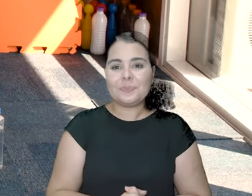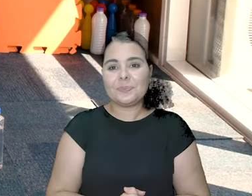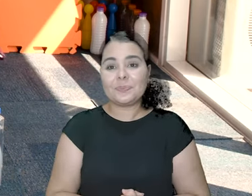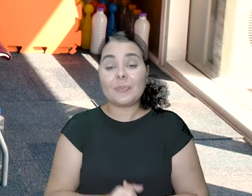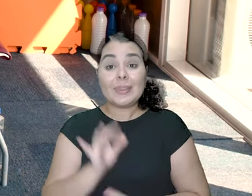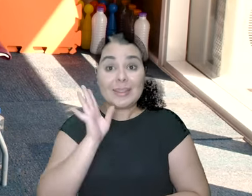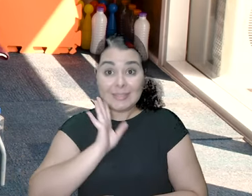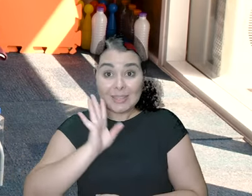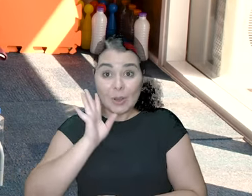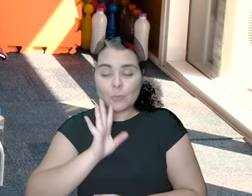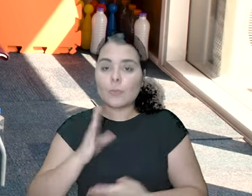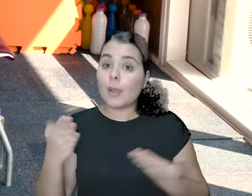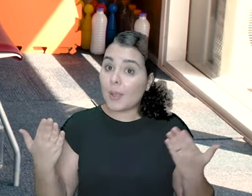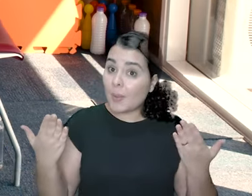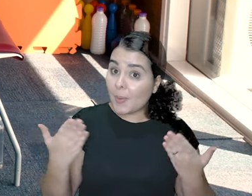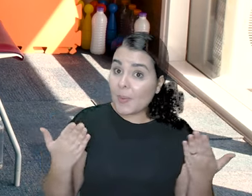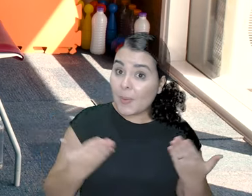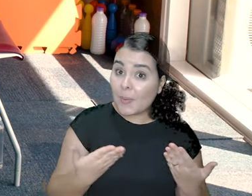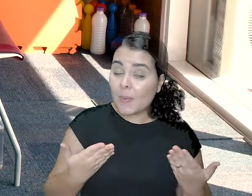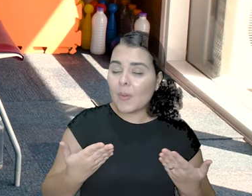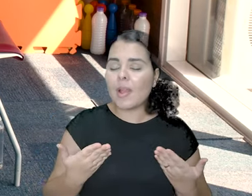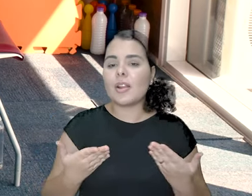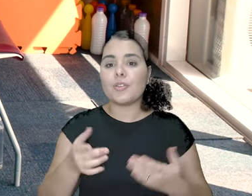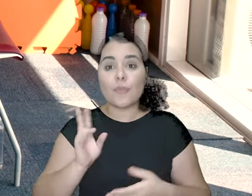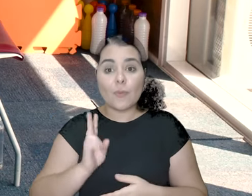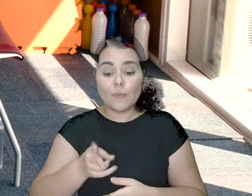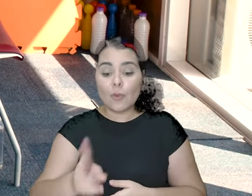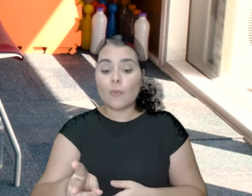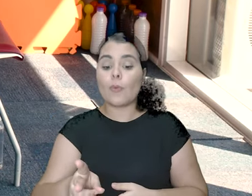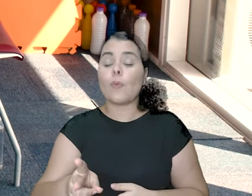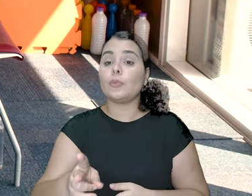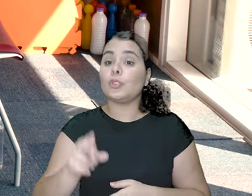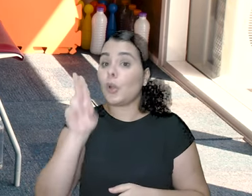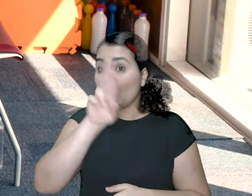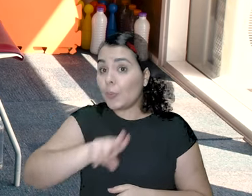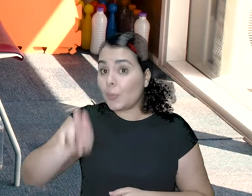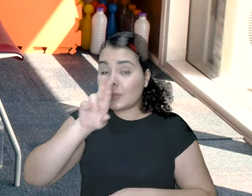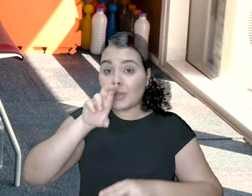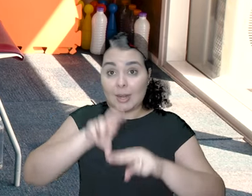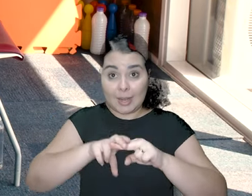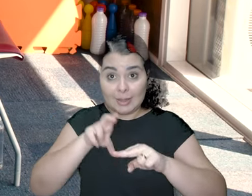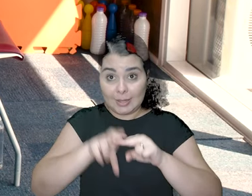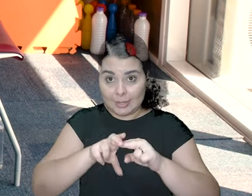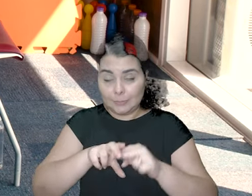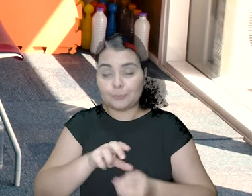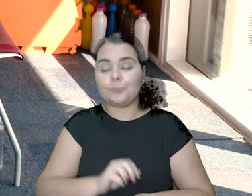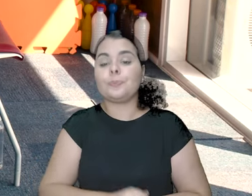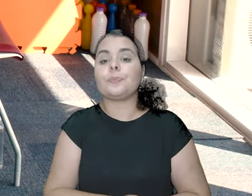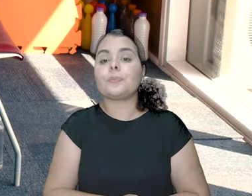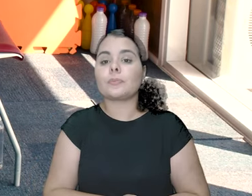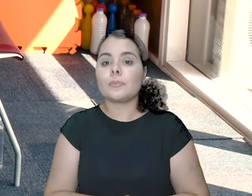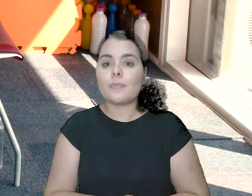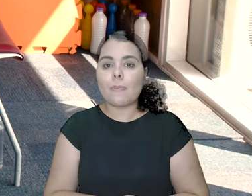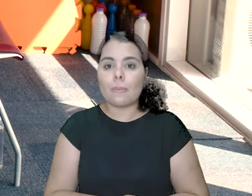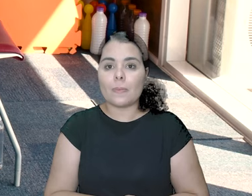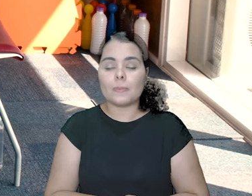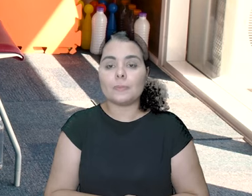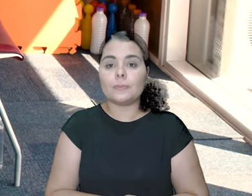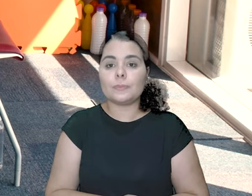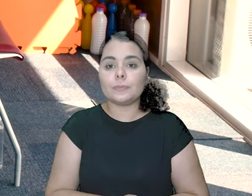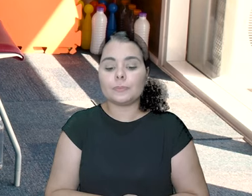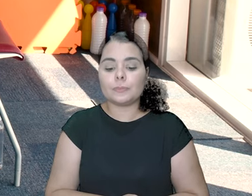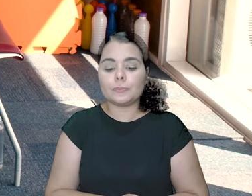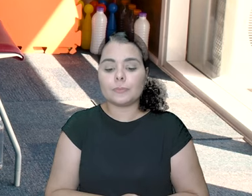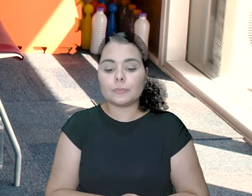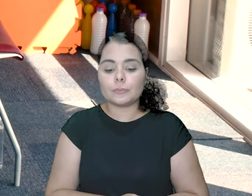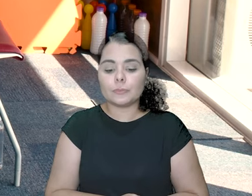Legal! Agora, a vai continuar com essa cadeira aqui do lado. Braço para um lado. Essa mão vai